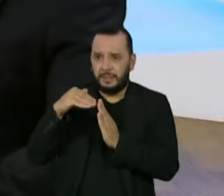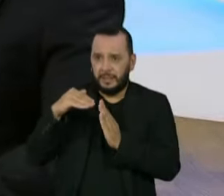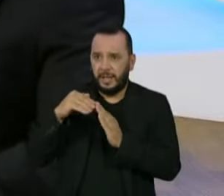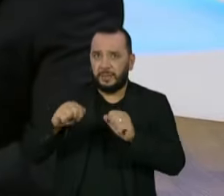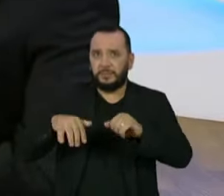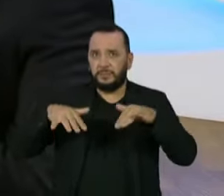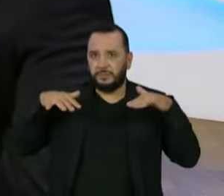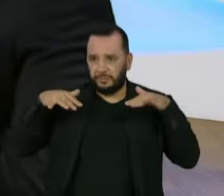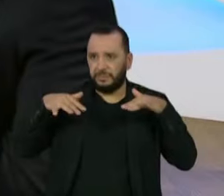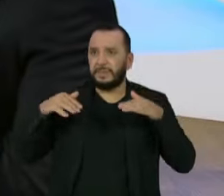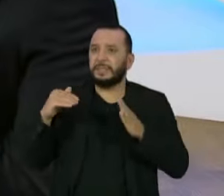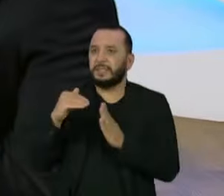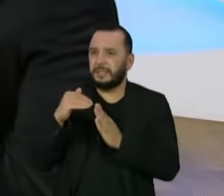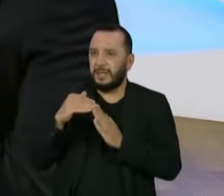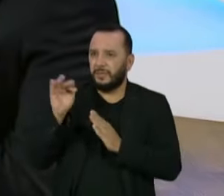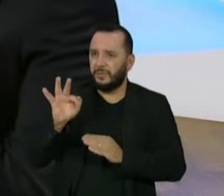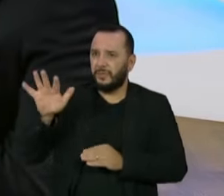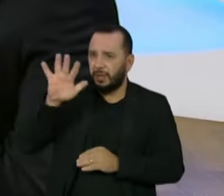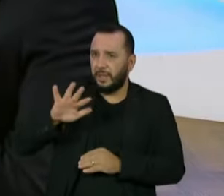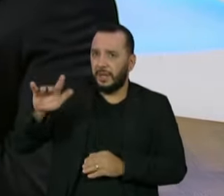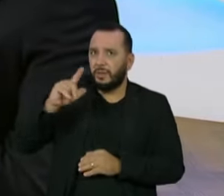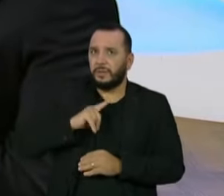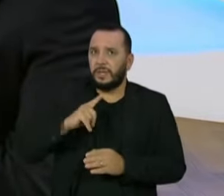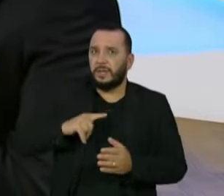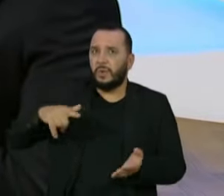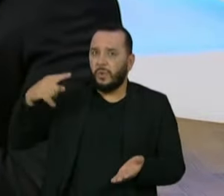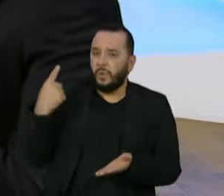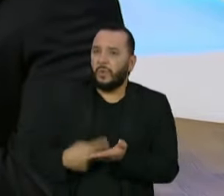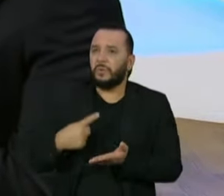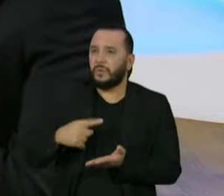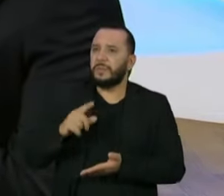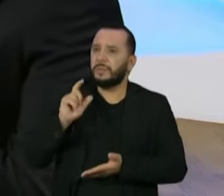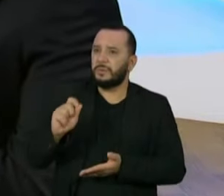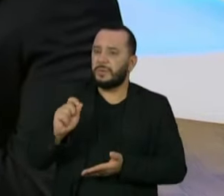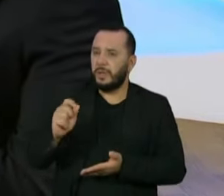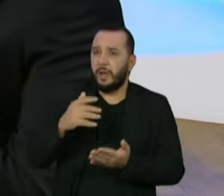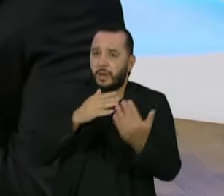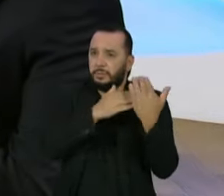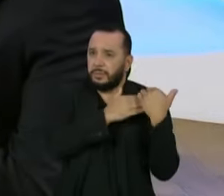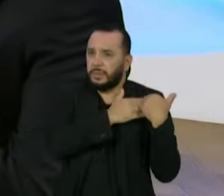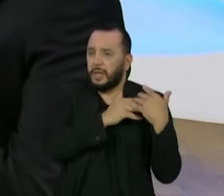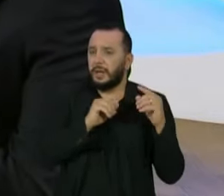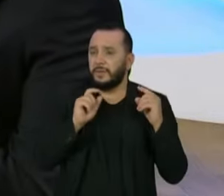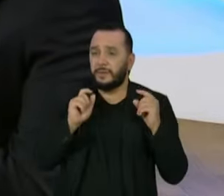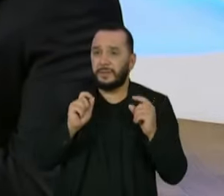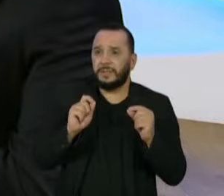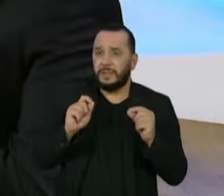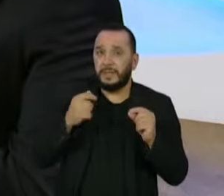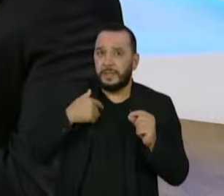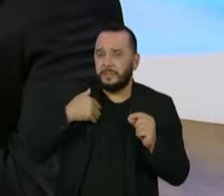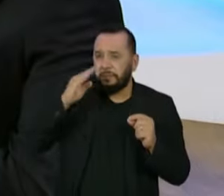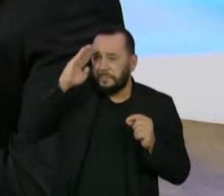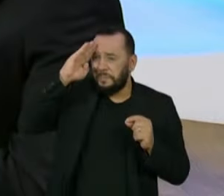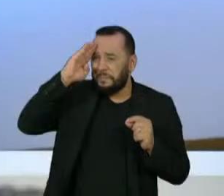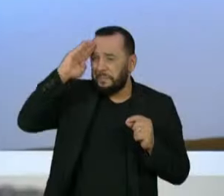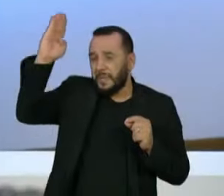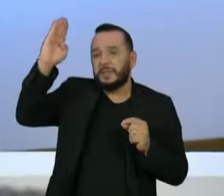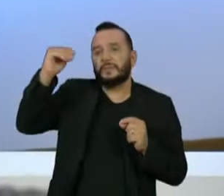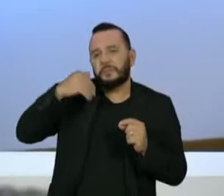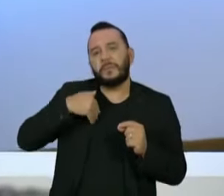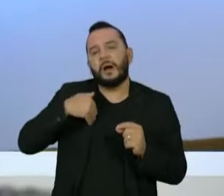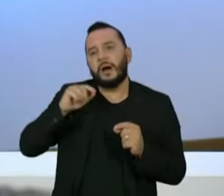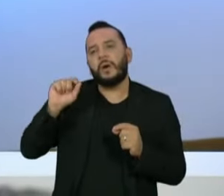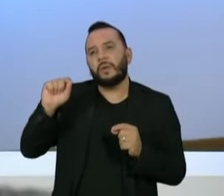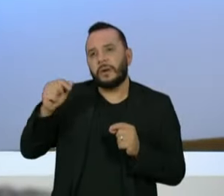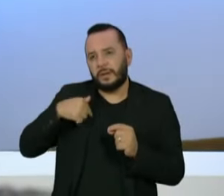como um dos principais atores daquilo que eu chamo que é a espinha dorsal do Estado Democrático de Direito, que é a